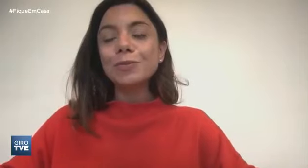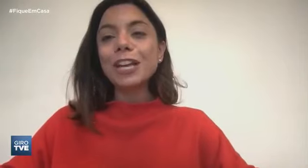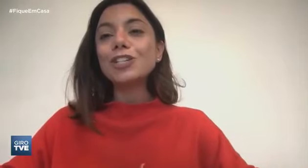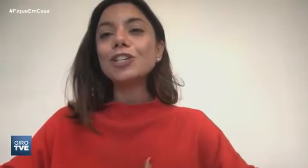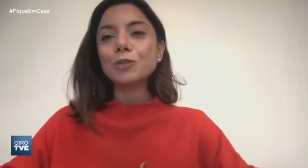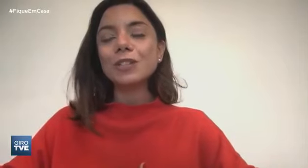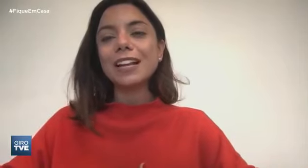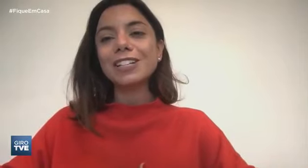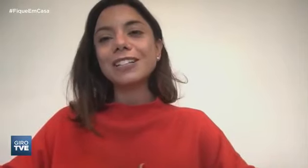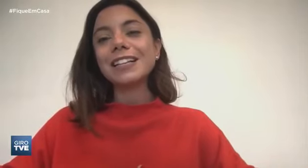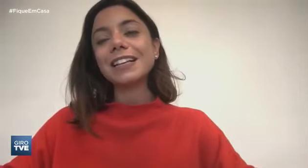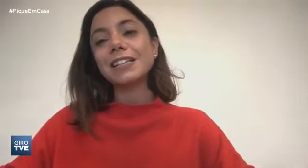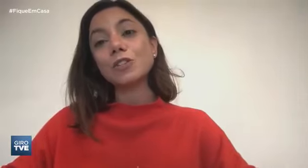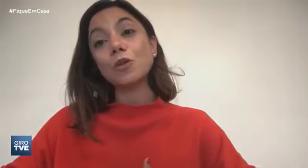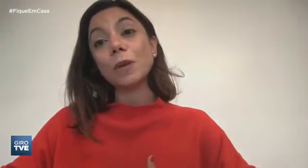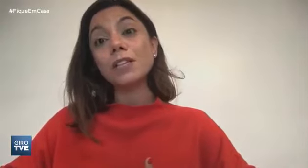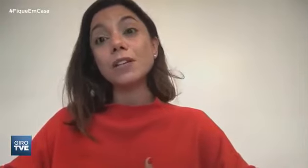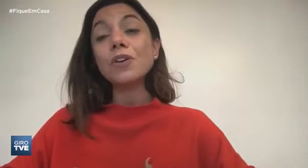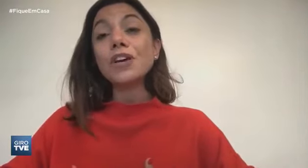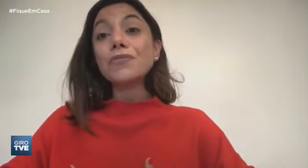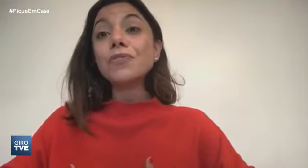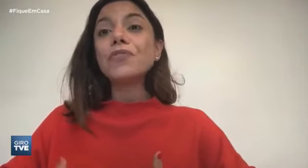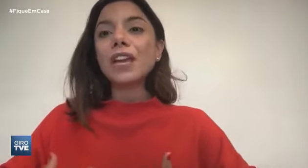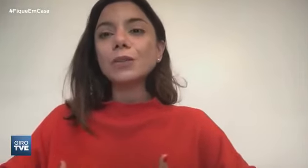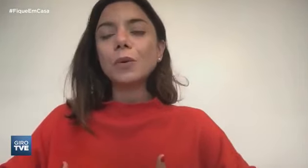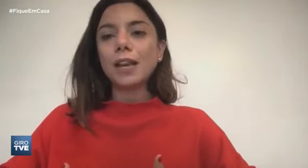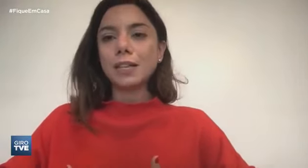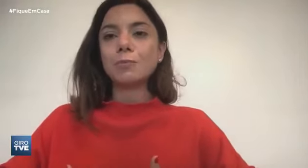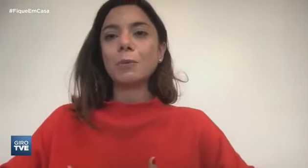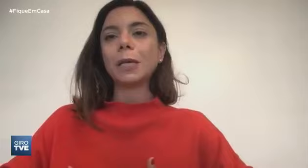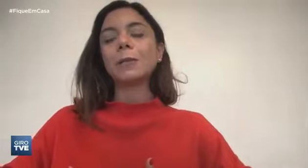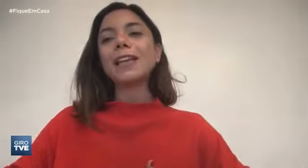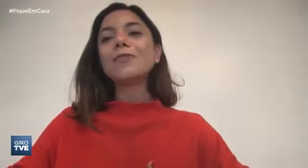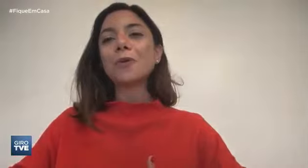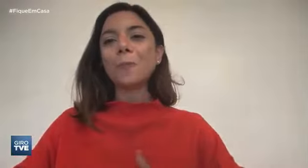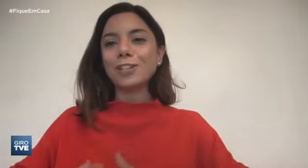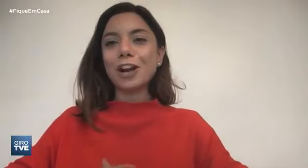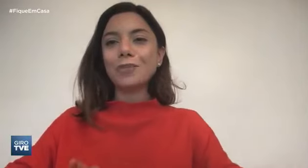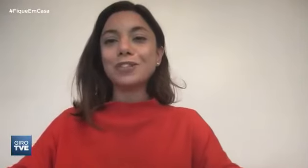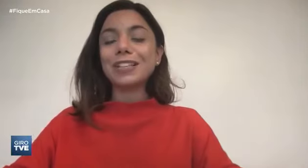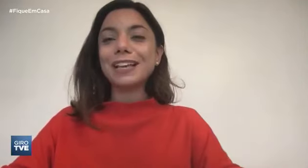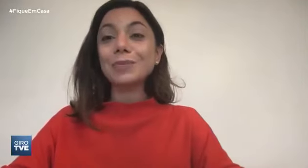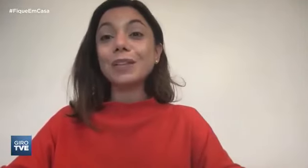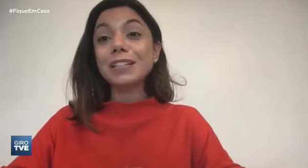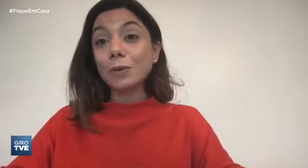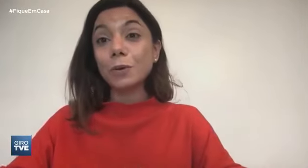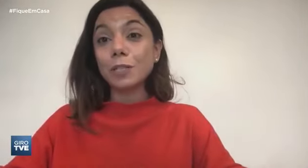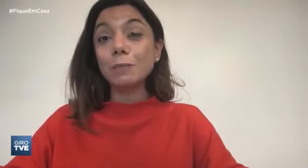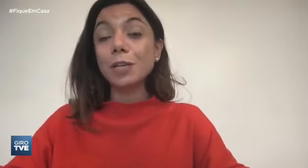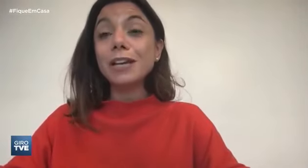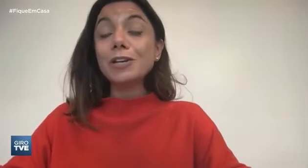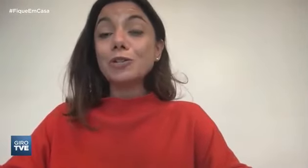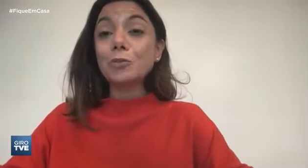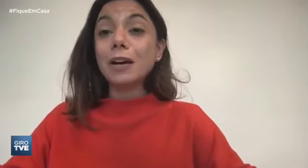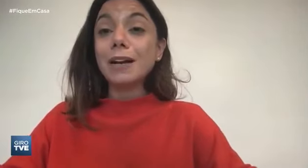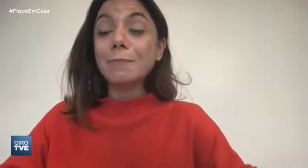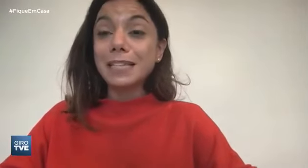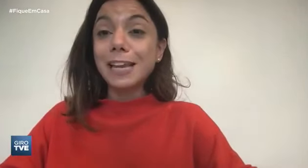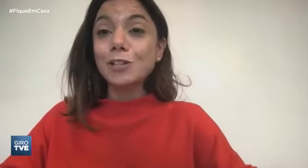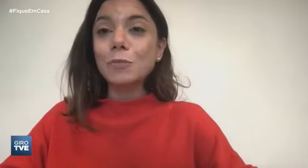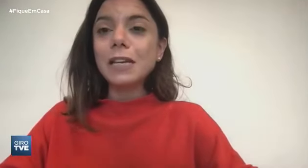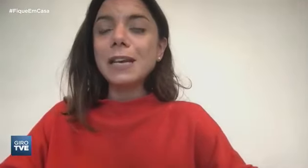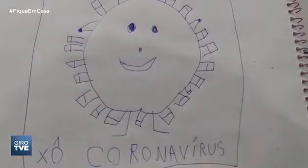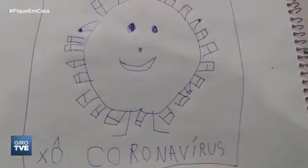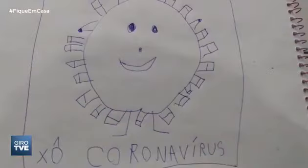desenhos registros né das crianças de como elas estão vivendo esse momento e aí eu vou compartilhar com vocês um desenho que eu recebi de uma